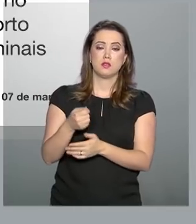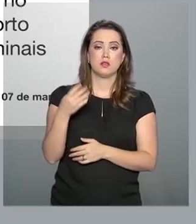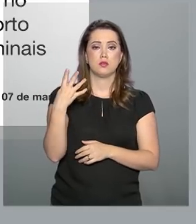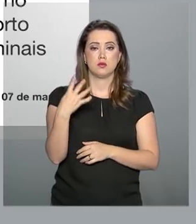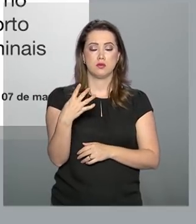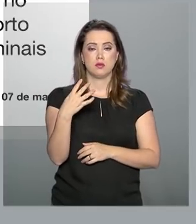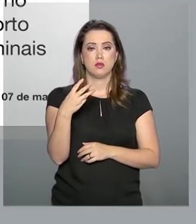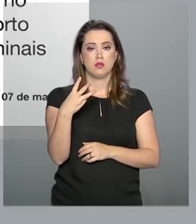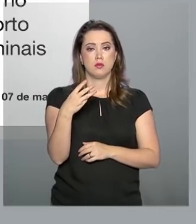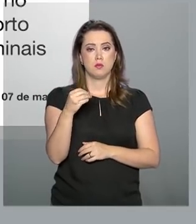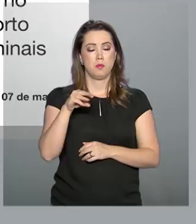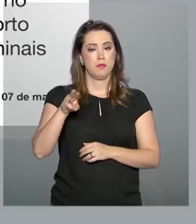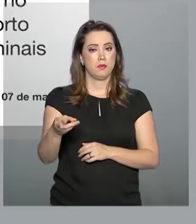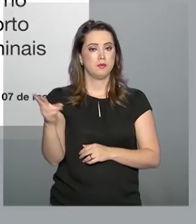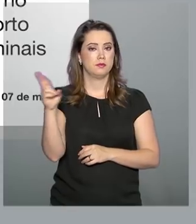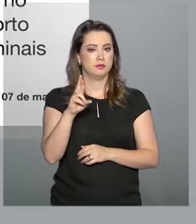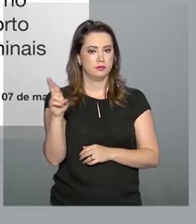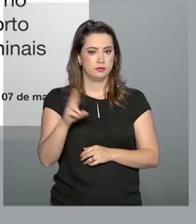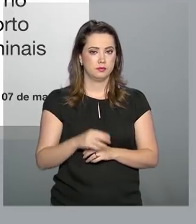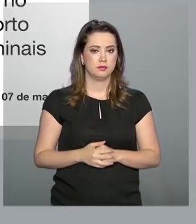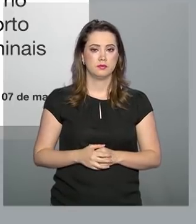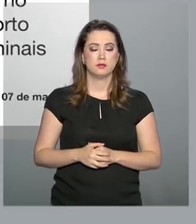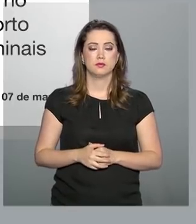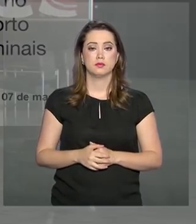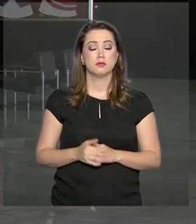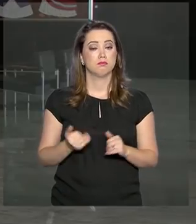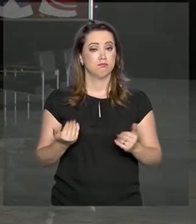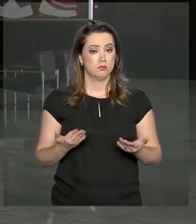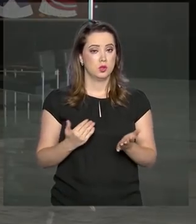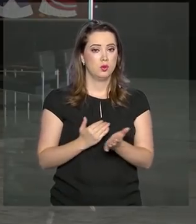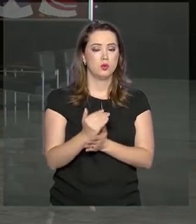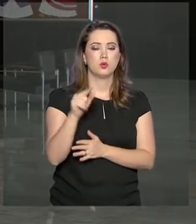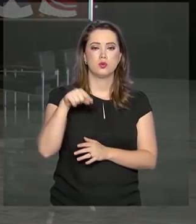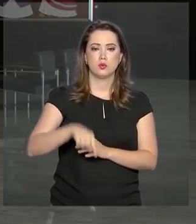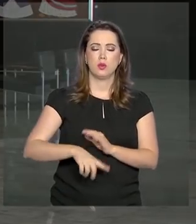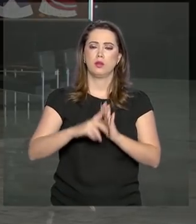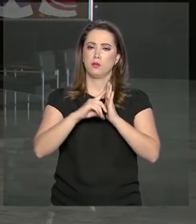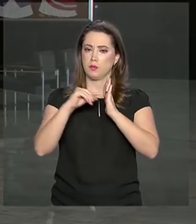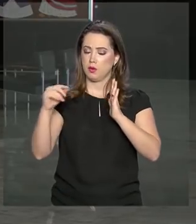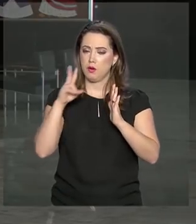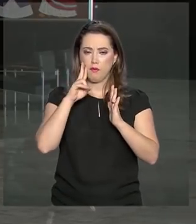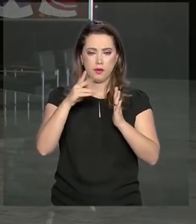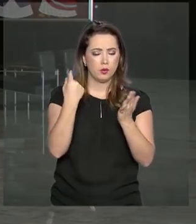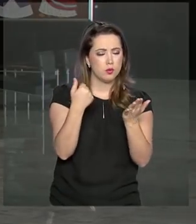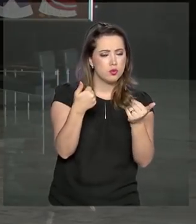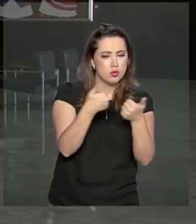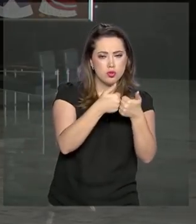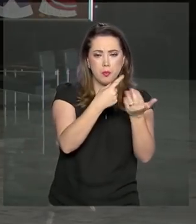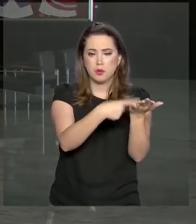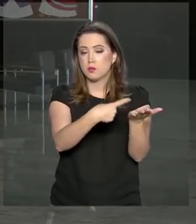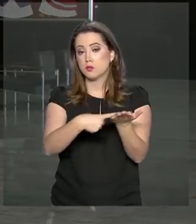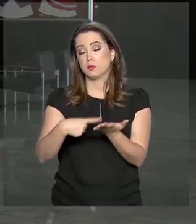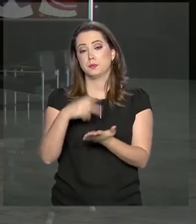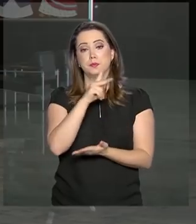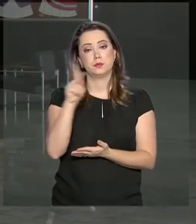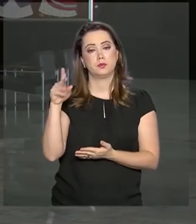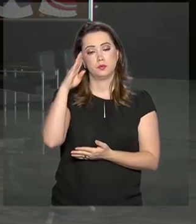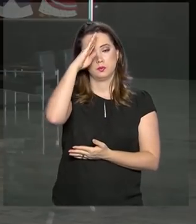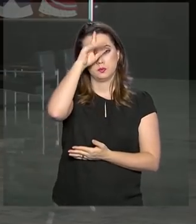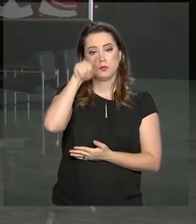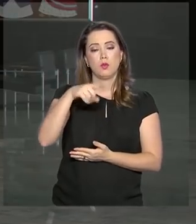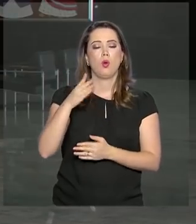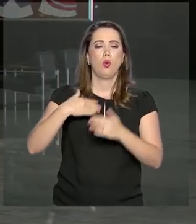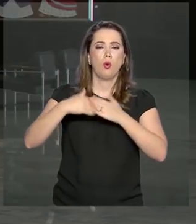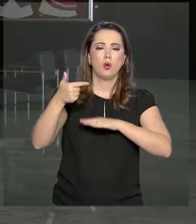R 430 milhões. E eu continuo aqui no Palácio do Planalto, acompanhando a agenda do presidente Jair Bolsonaro, e nós podemos